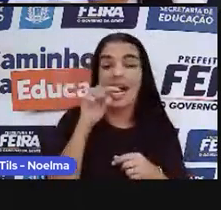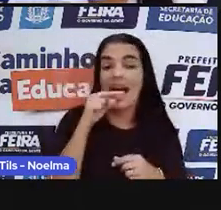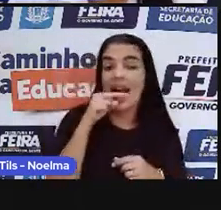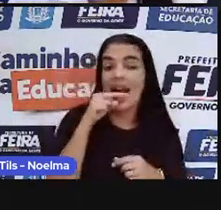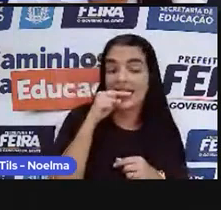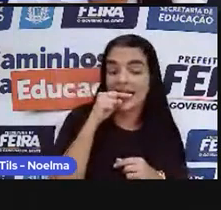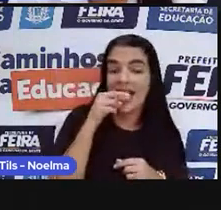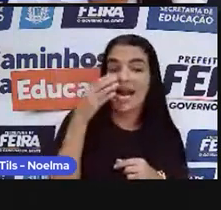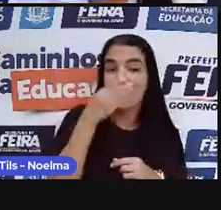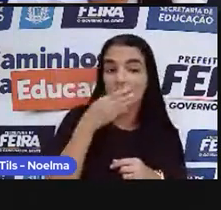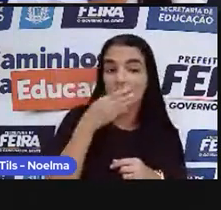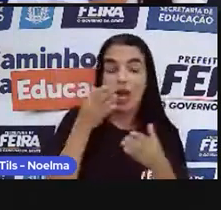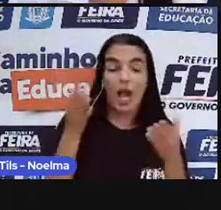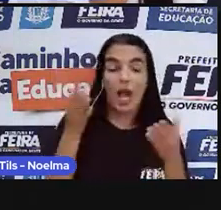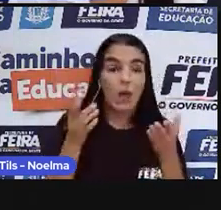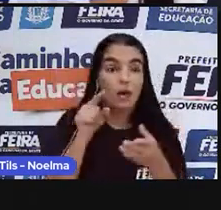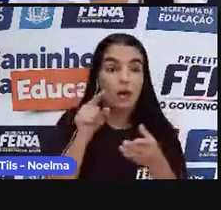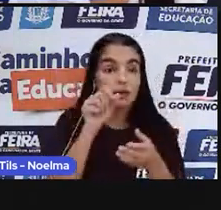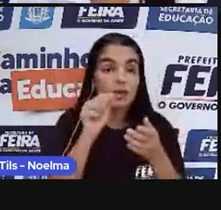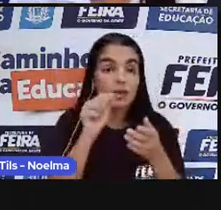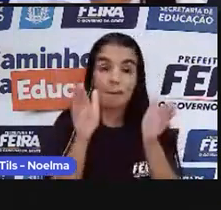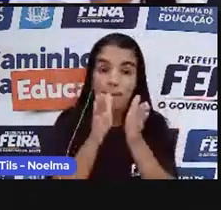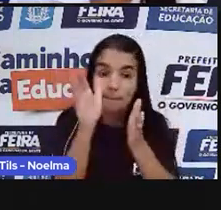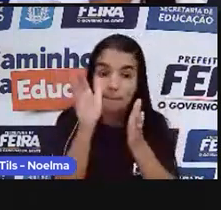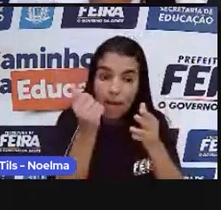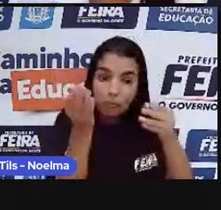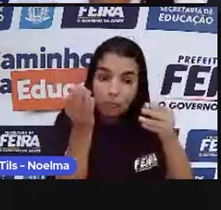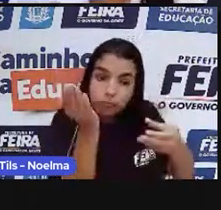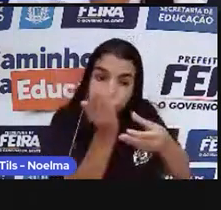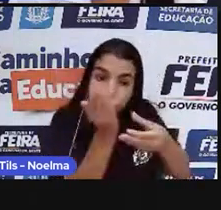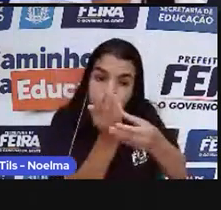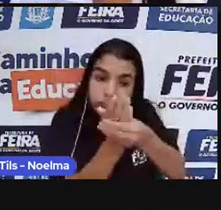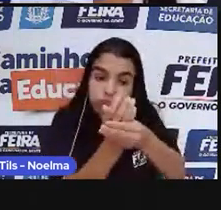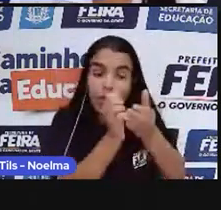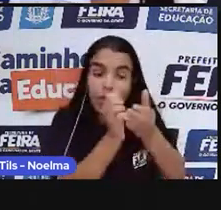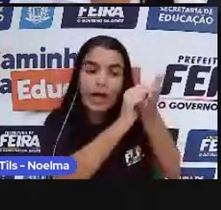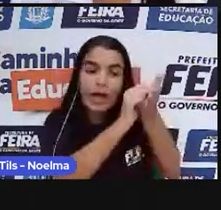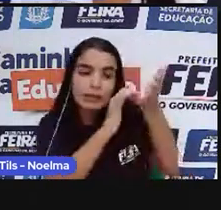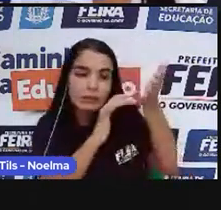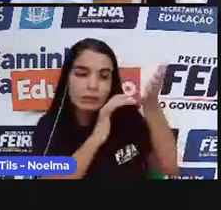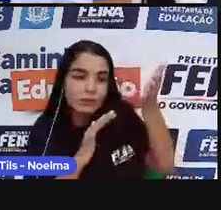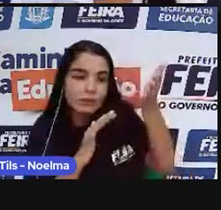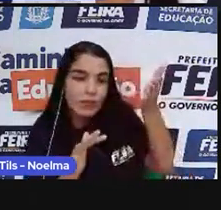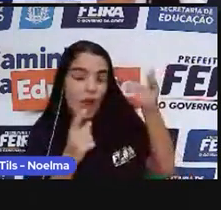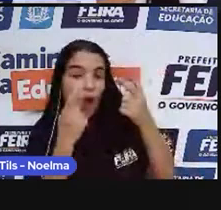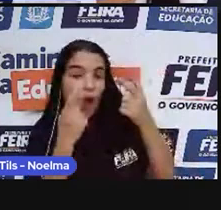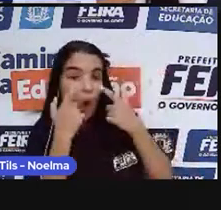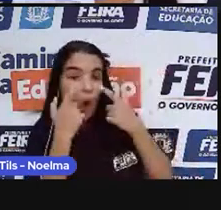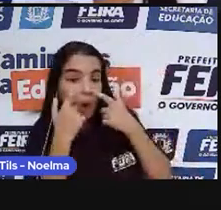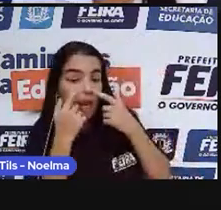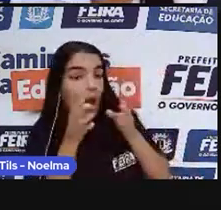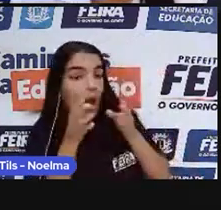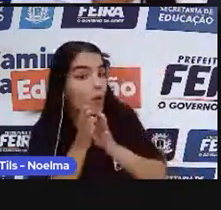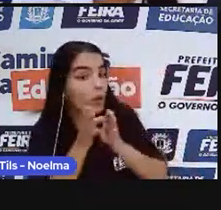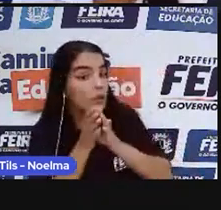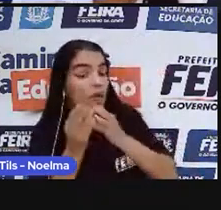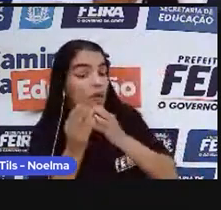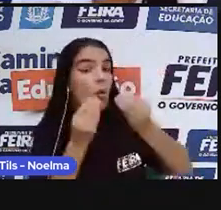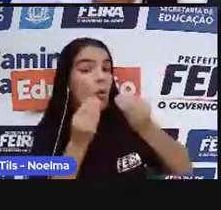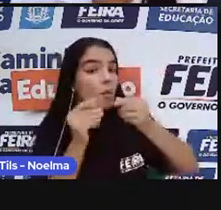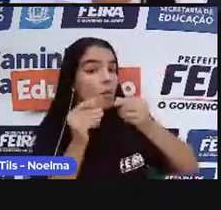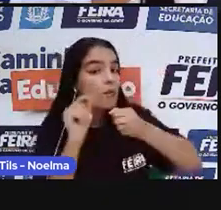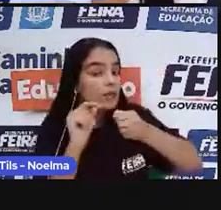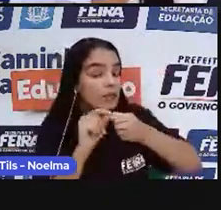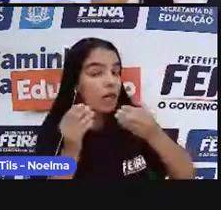E agora vocês vão pegar o bloco de atividade de vocês, olhar lá em orientações de alunos o que temos para fazer